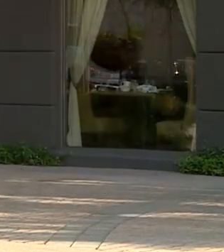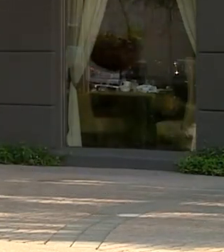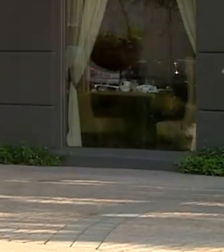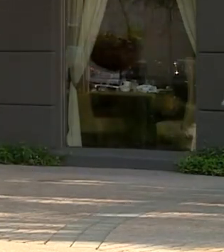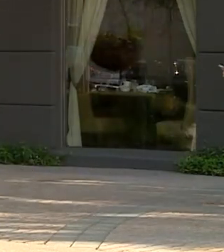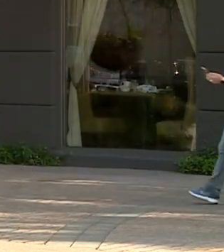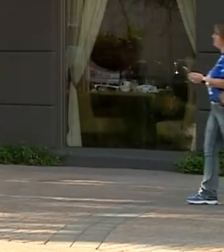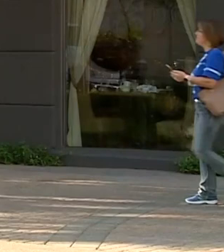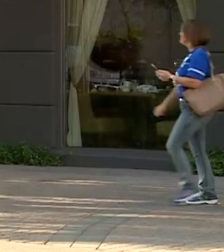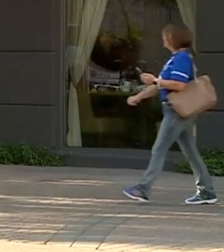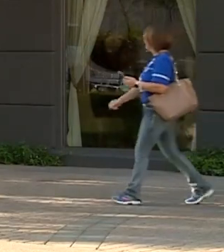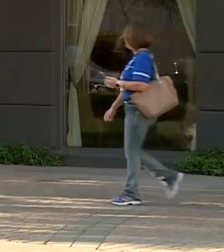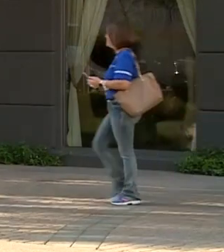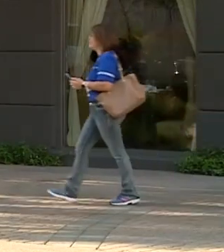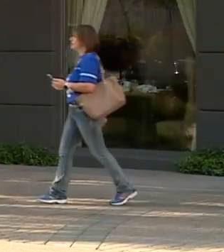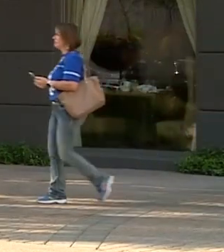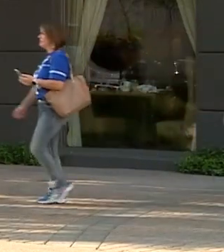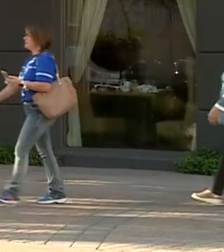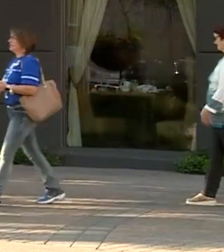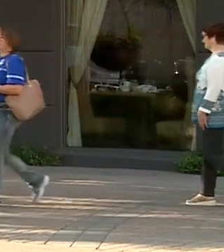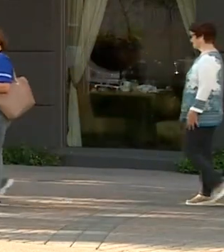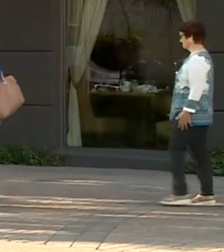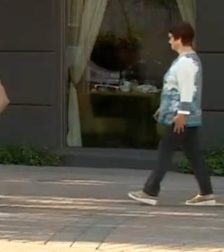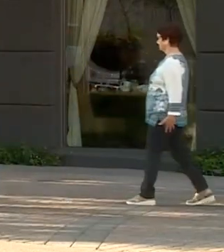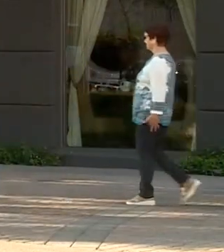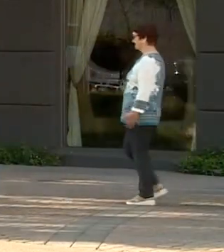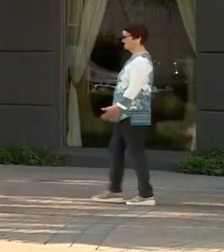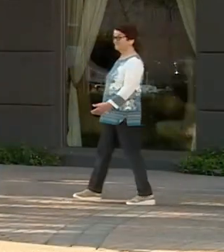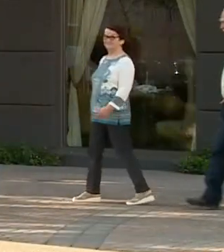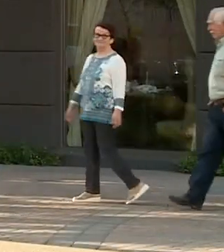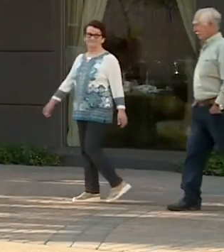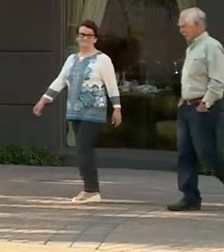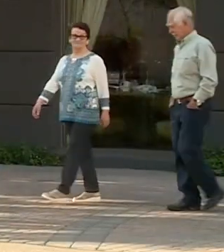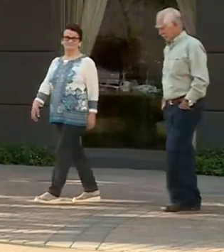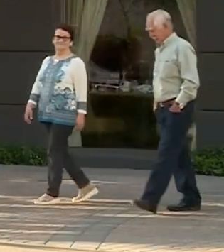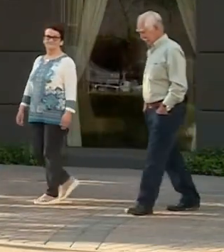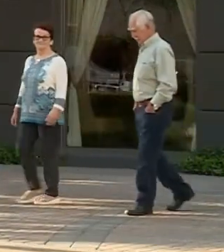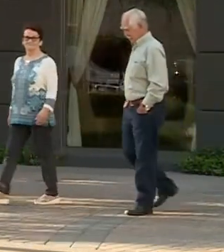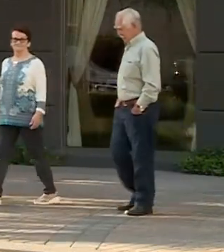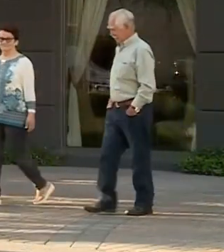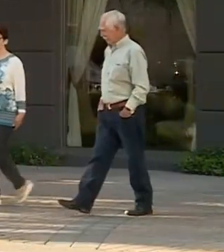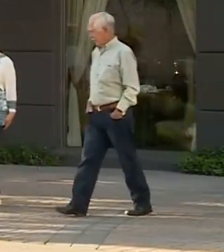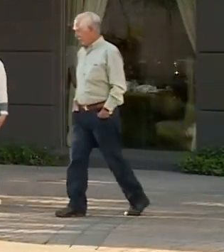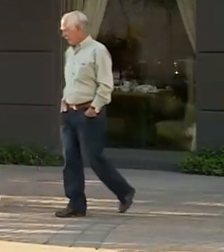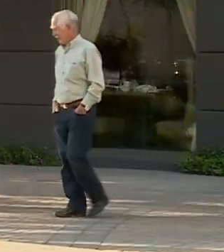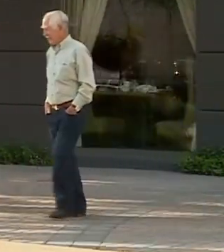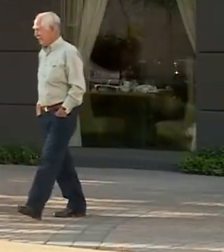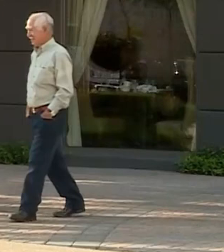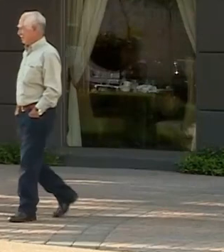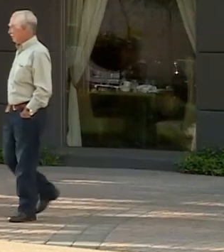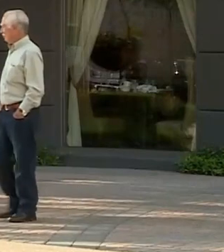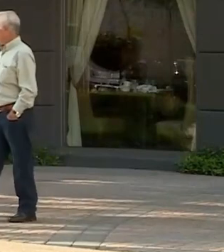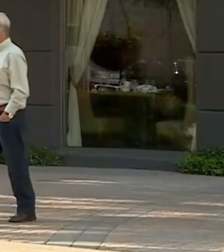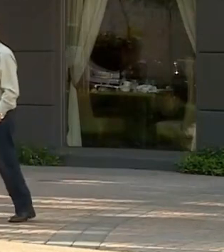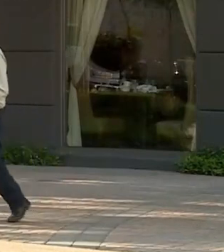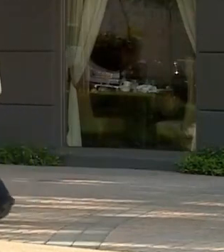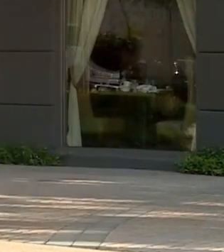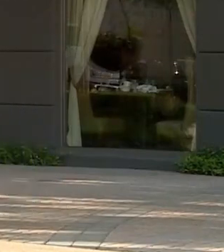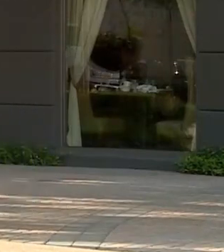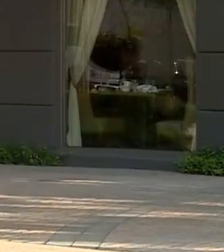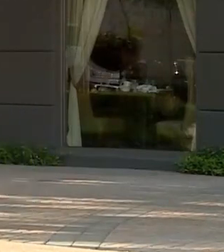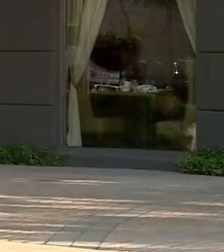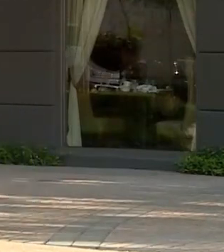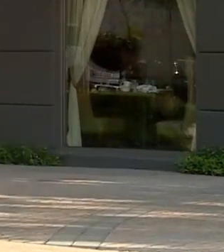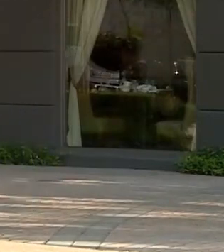presidente Bolsonaro recebe o CEO da ExxonMobil, Darring Woods. Em seguida, o presidente se encontra com o CEO da AT&T,